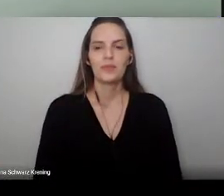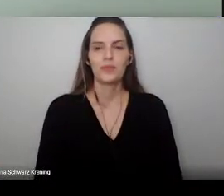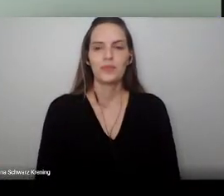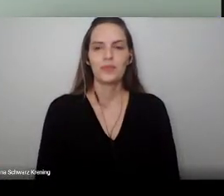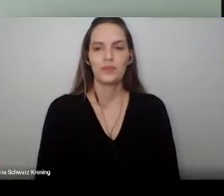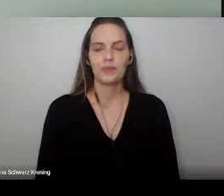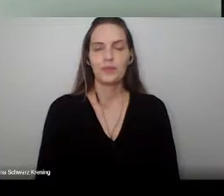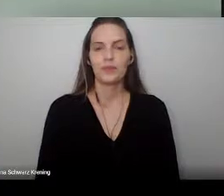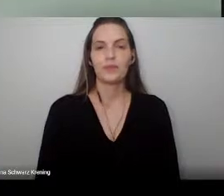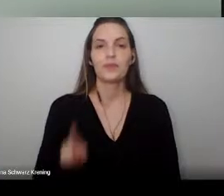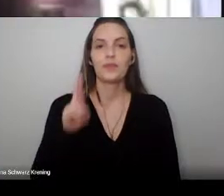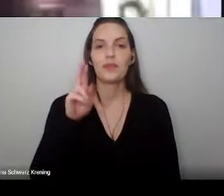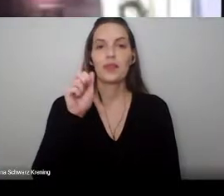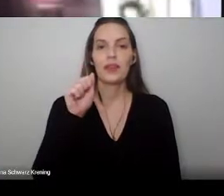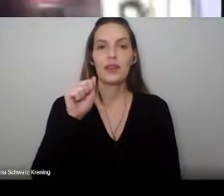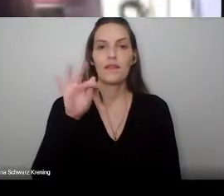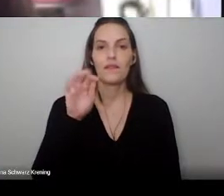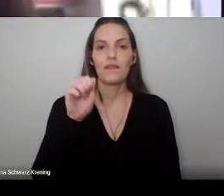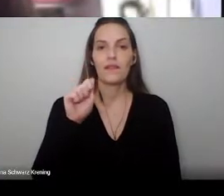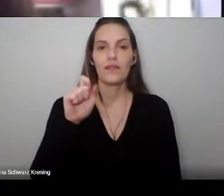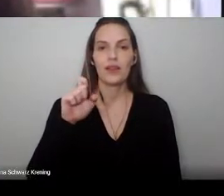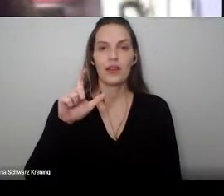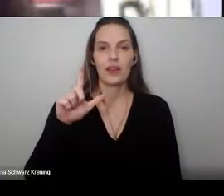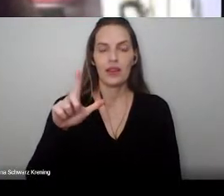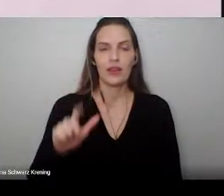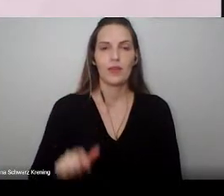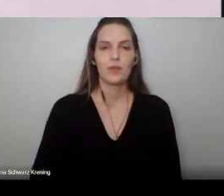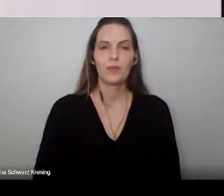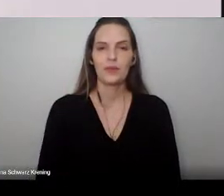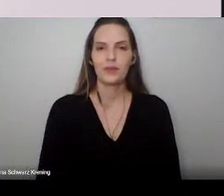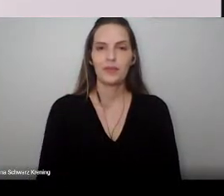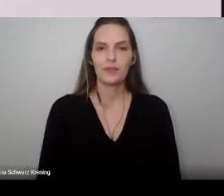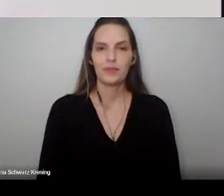Rafael Torres Dias. Boa noite.